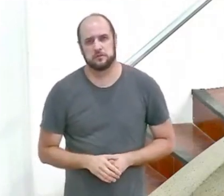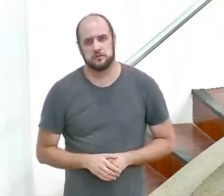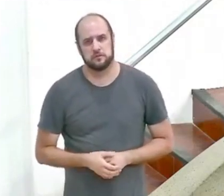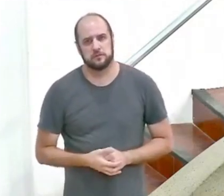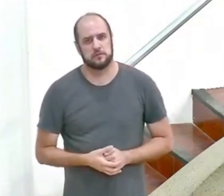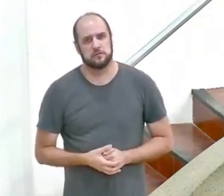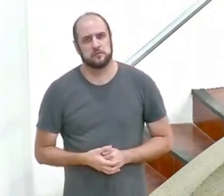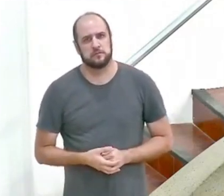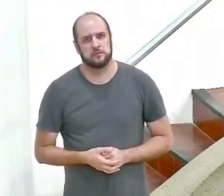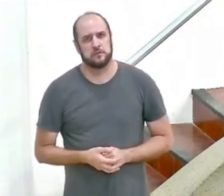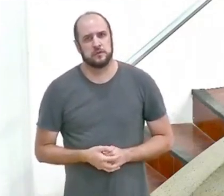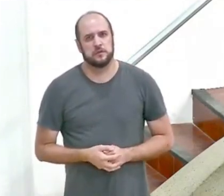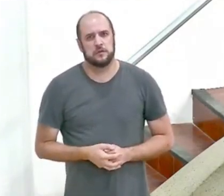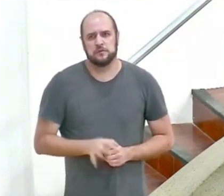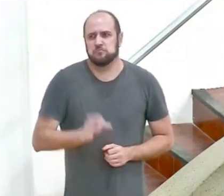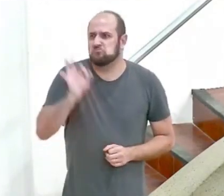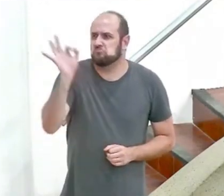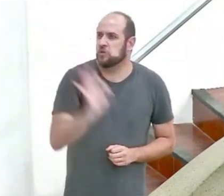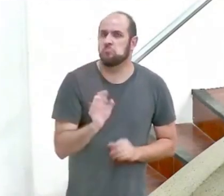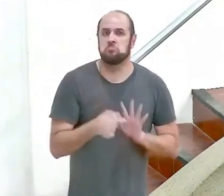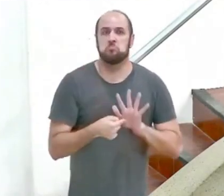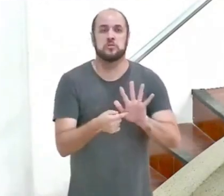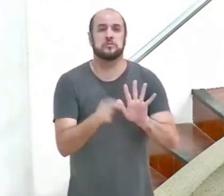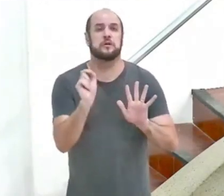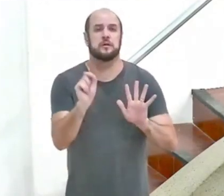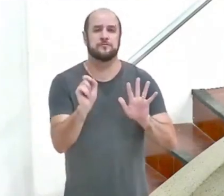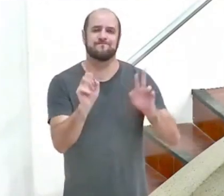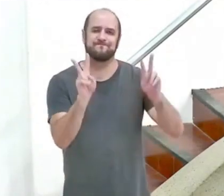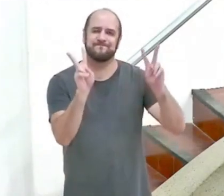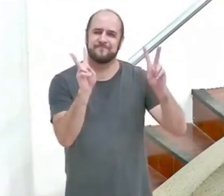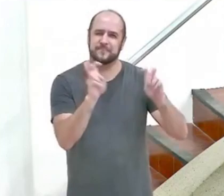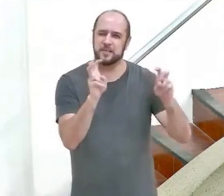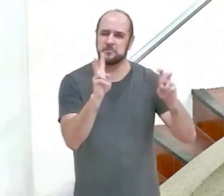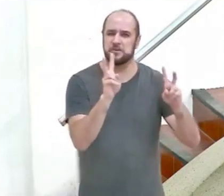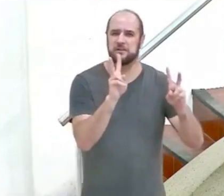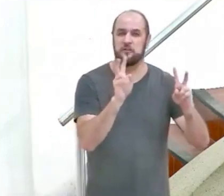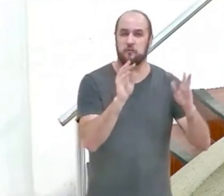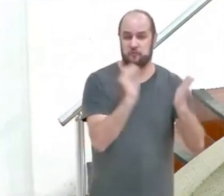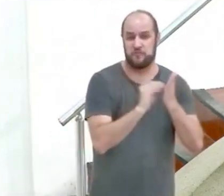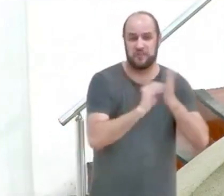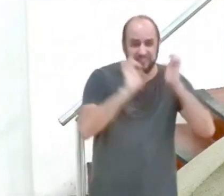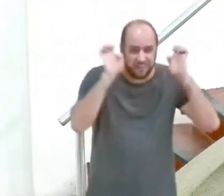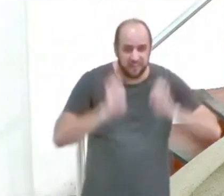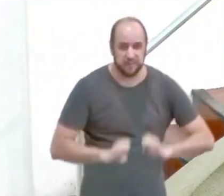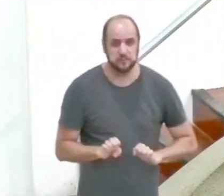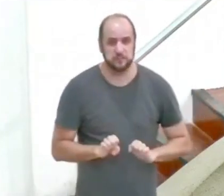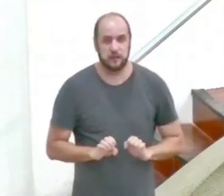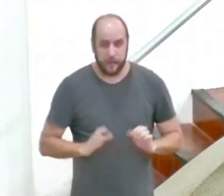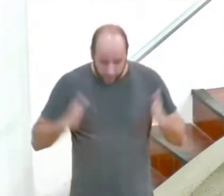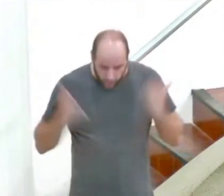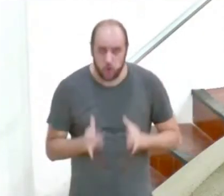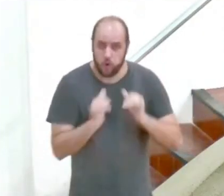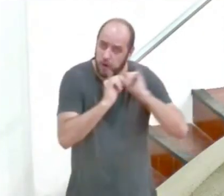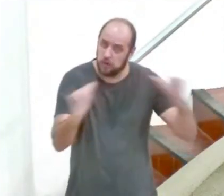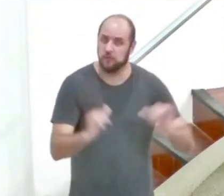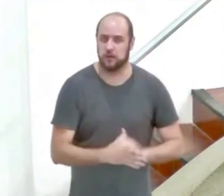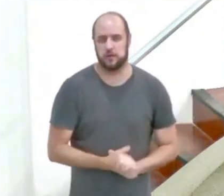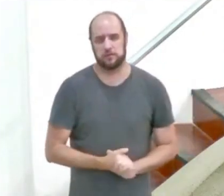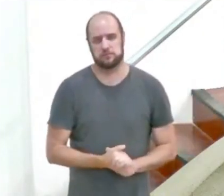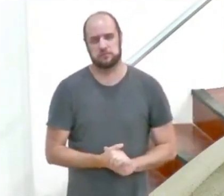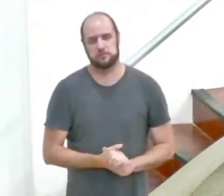o que essas estatísticas mostram é que o assunto da imoralidade é urgente e é para todos é para o solteiro